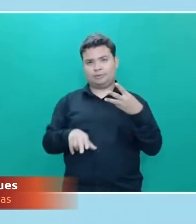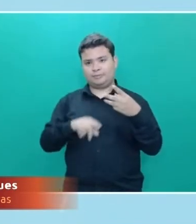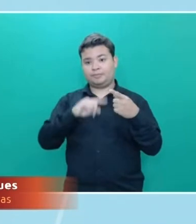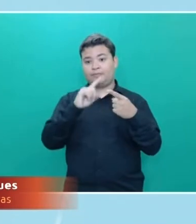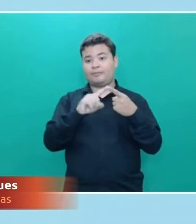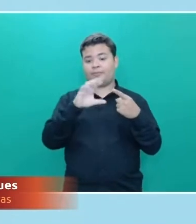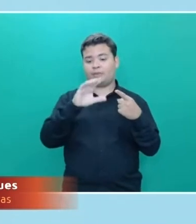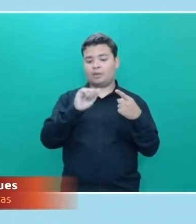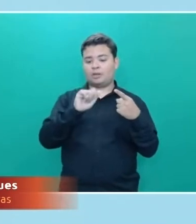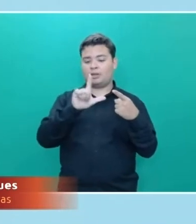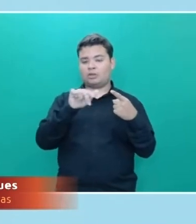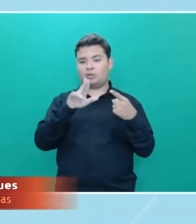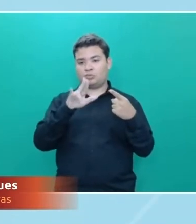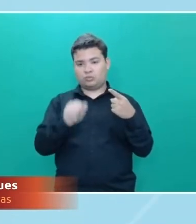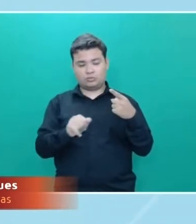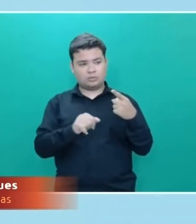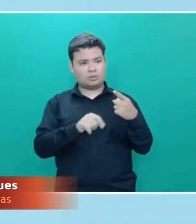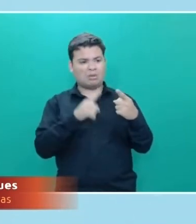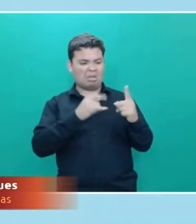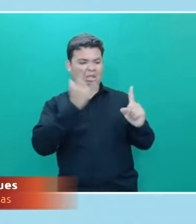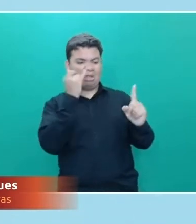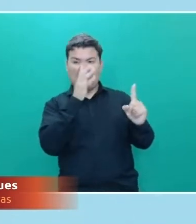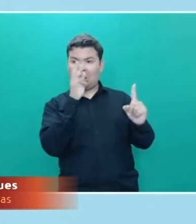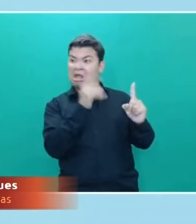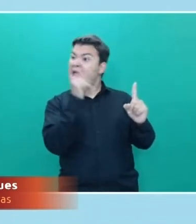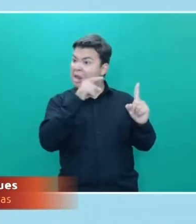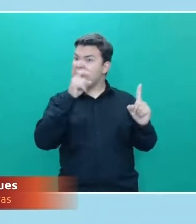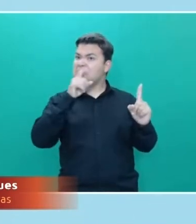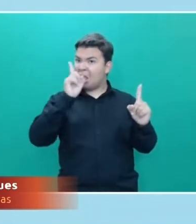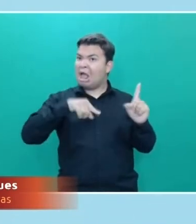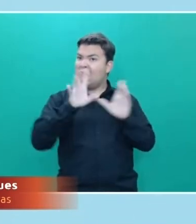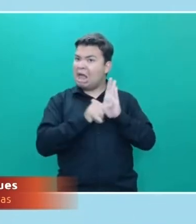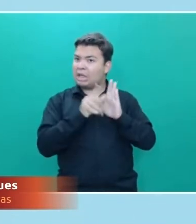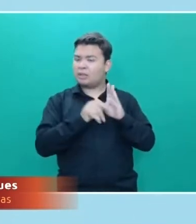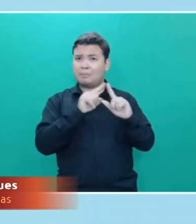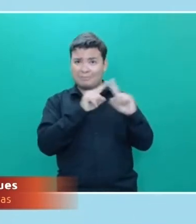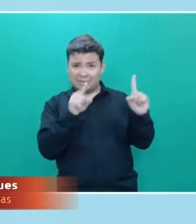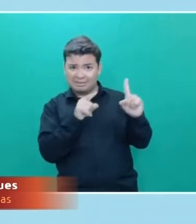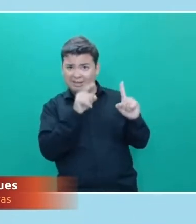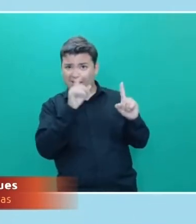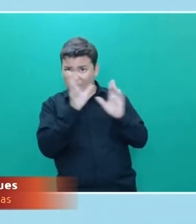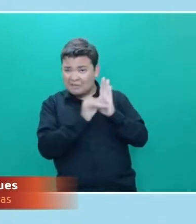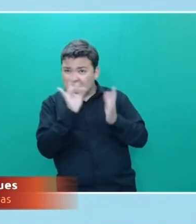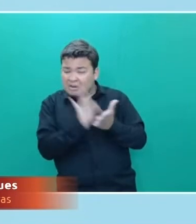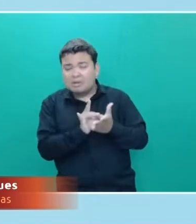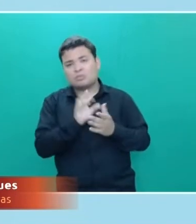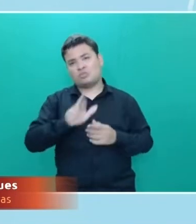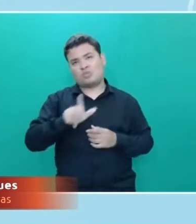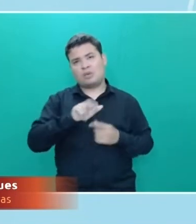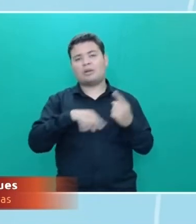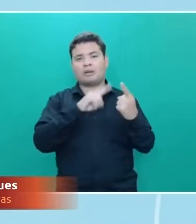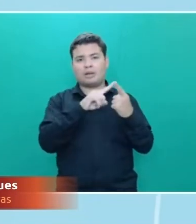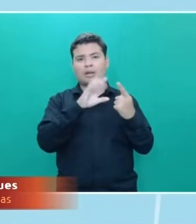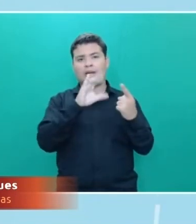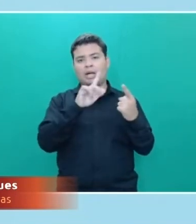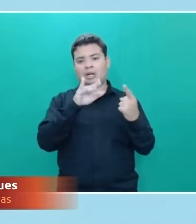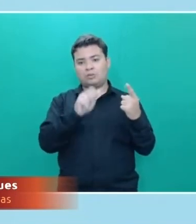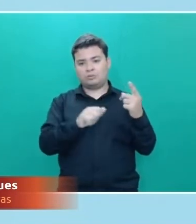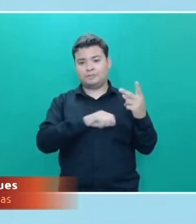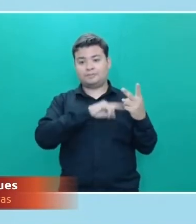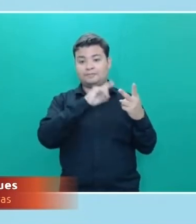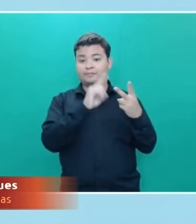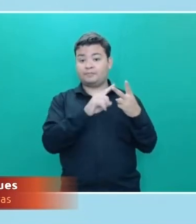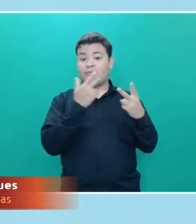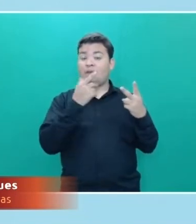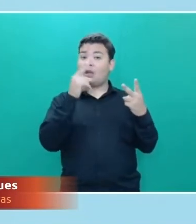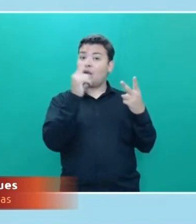A é ladrão, e A não é ladrão. Então, aqui eu incorro na calúnia. Quando eu falo que A é caloteiro,